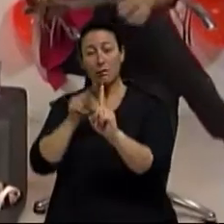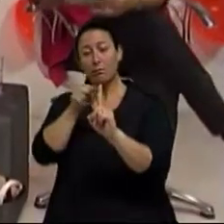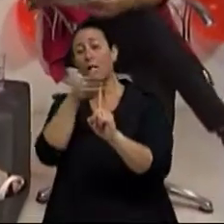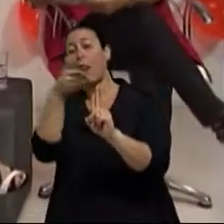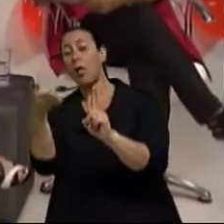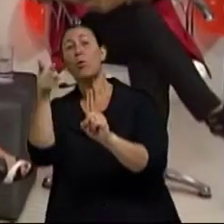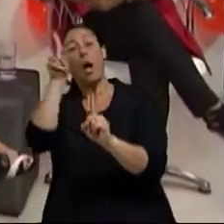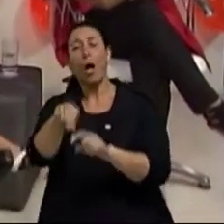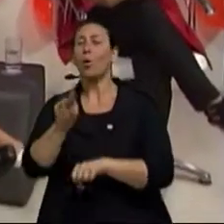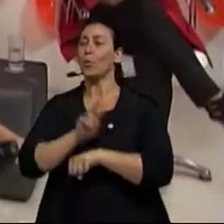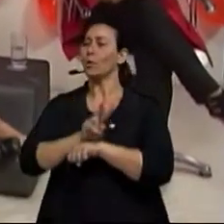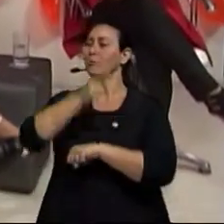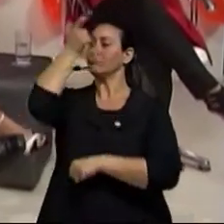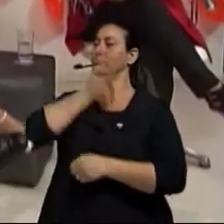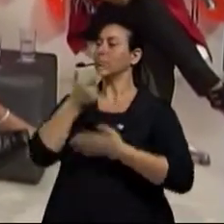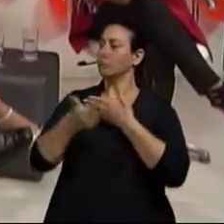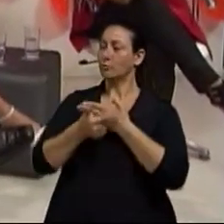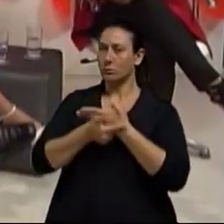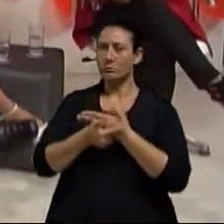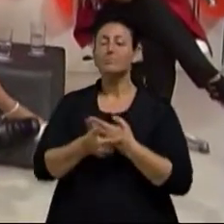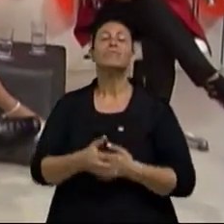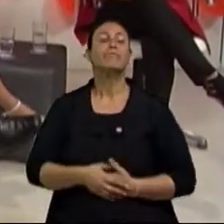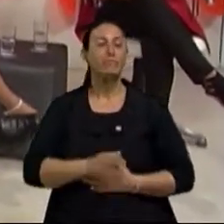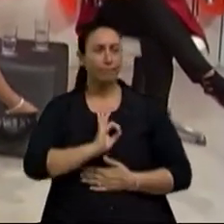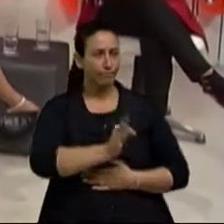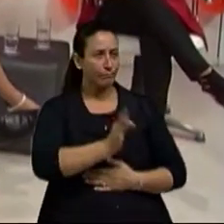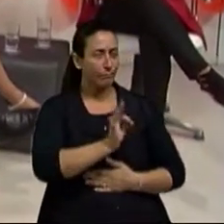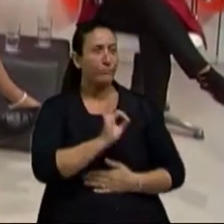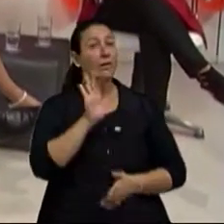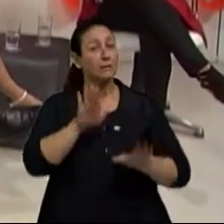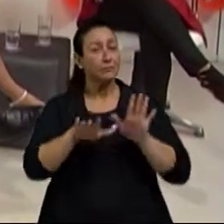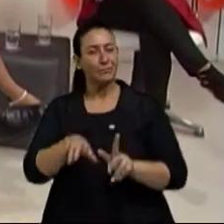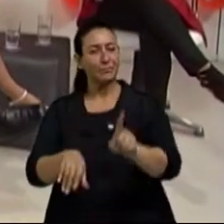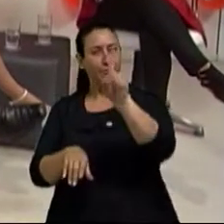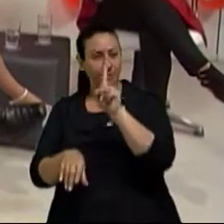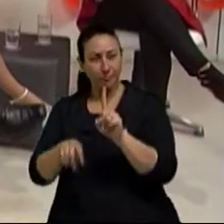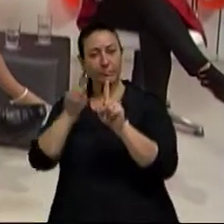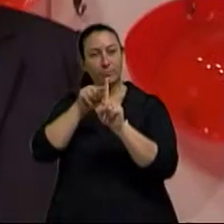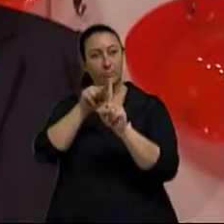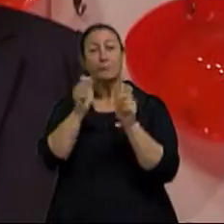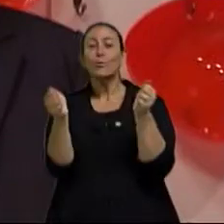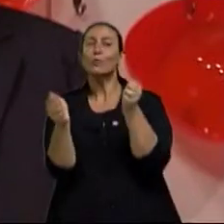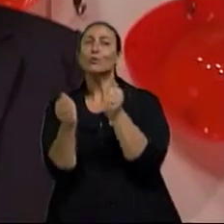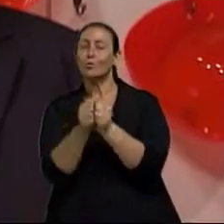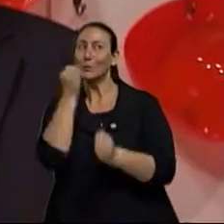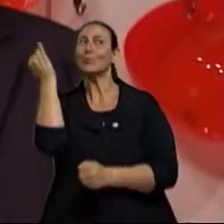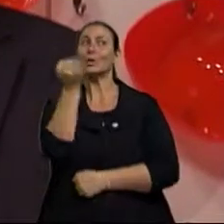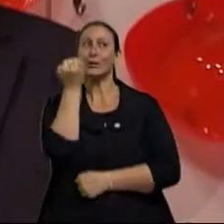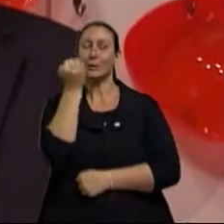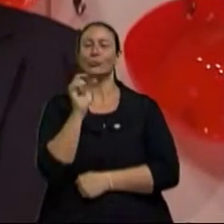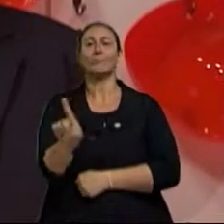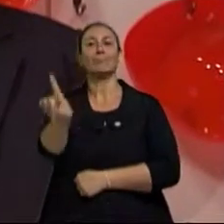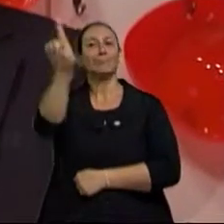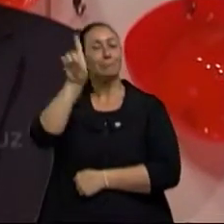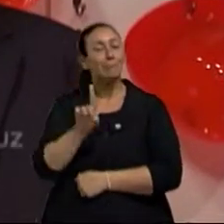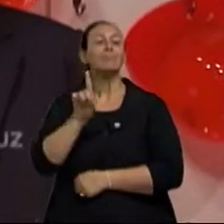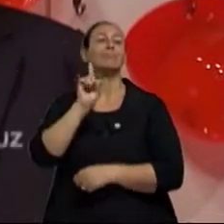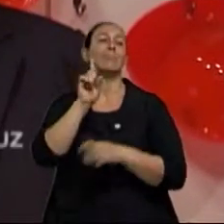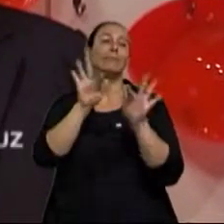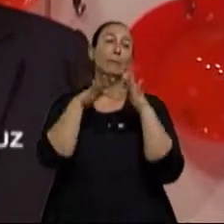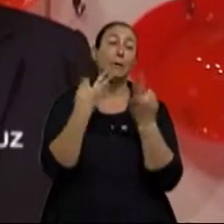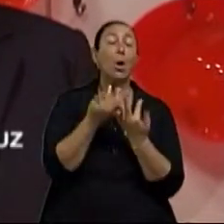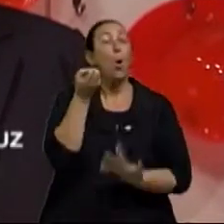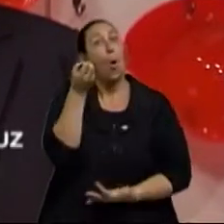que o cuidador, seja ele familiar ou profissional, ele compareça à consulta, porque muitas